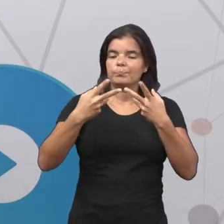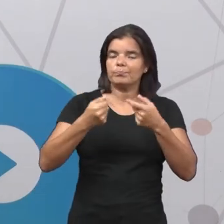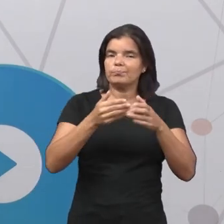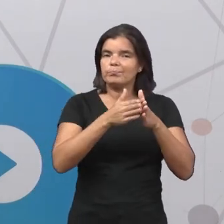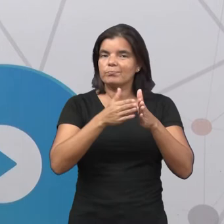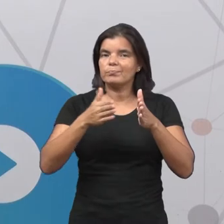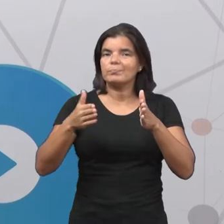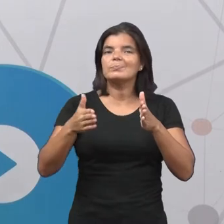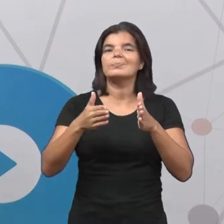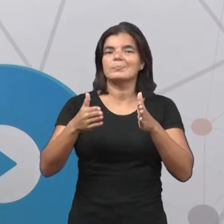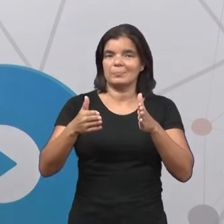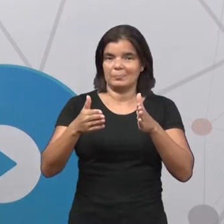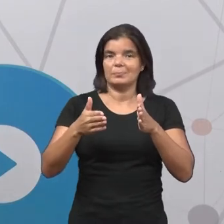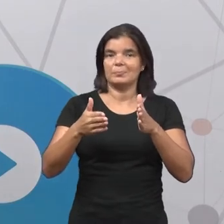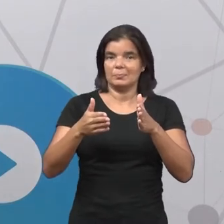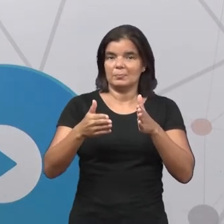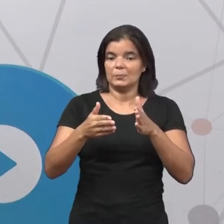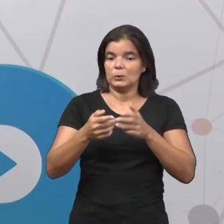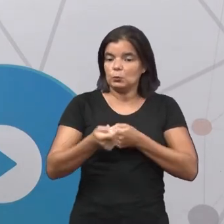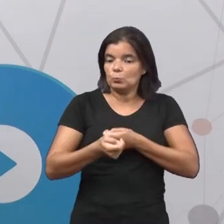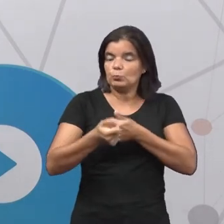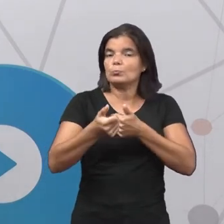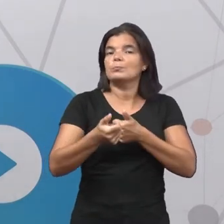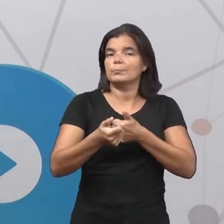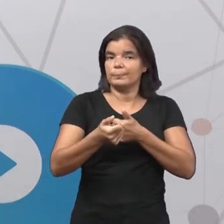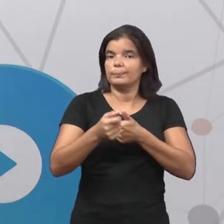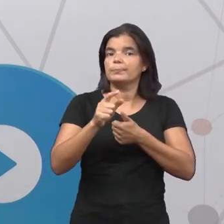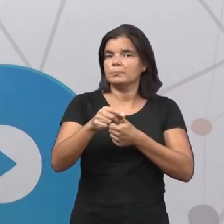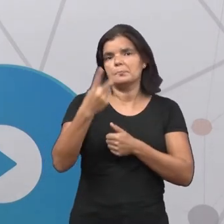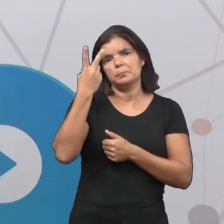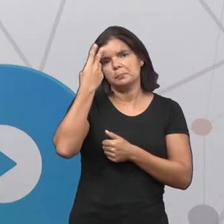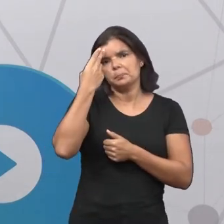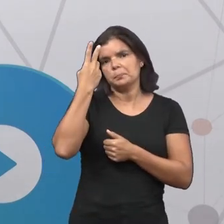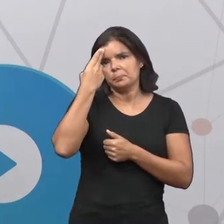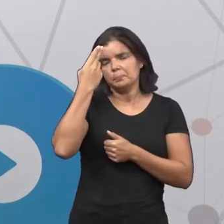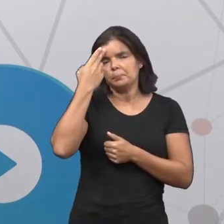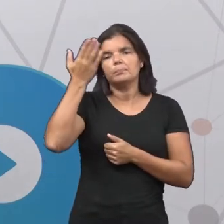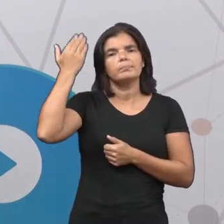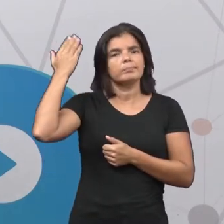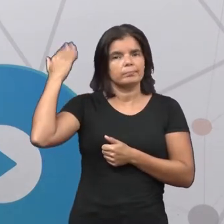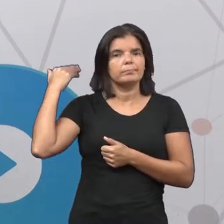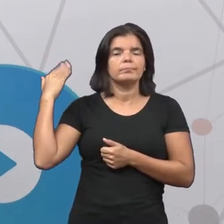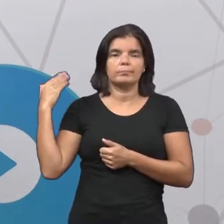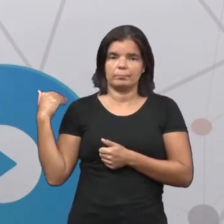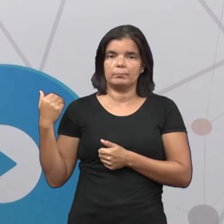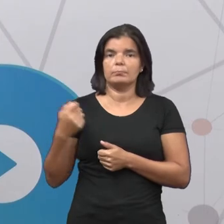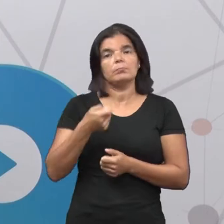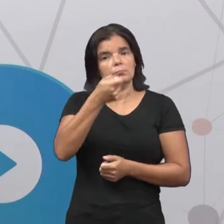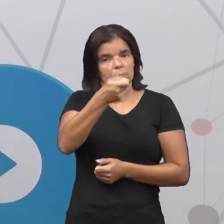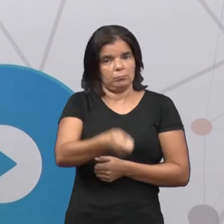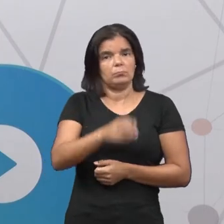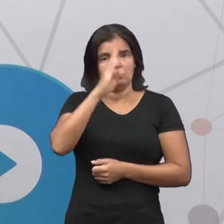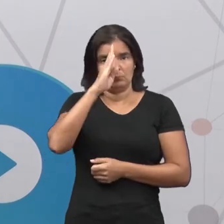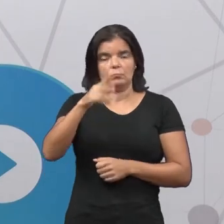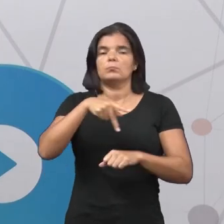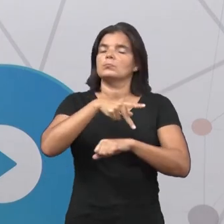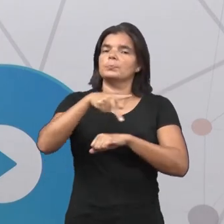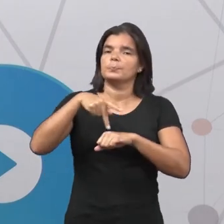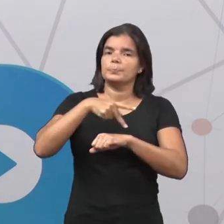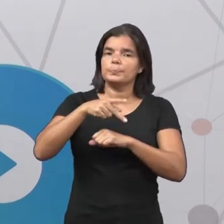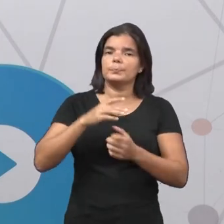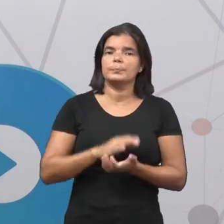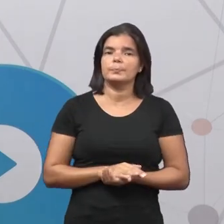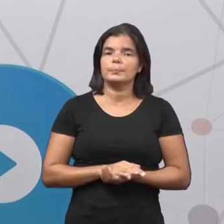sistemática de indicação que era comum durante a vigência do regime militar no nosso país.